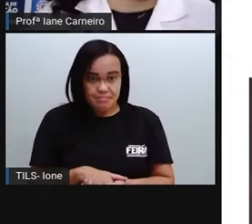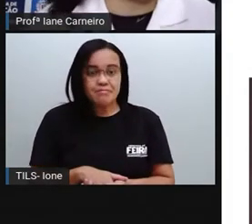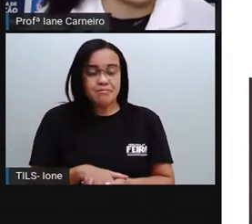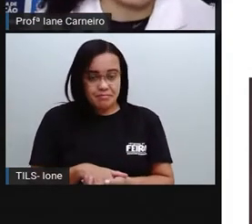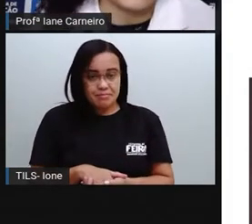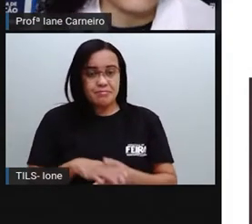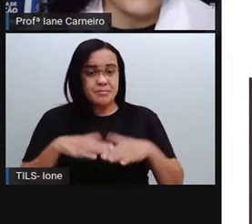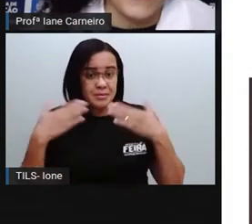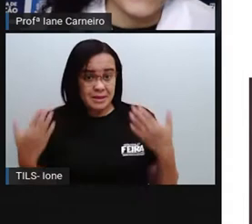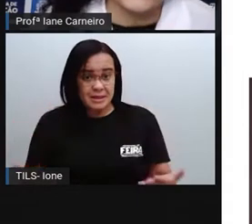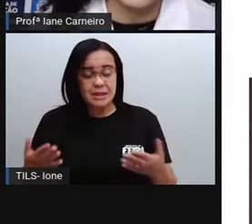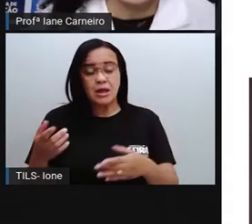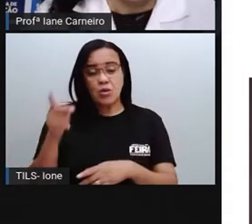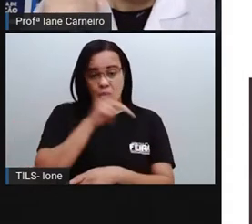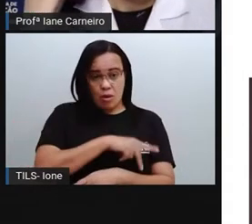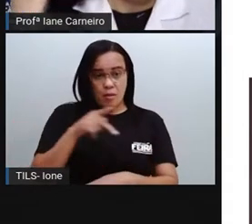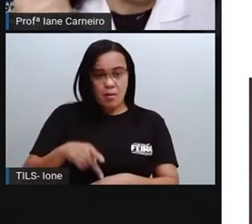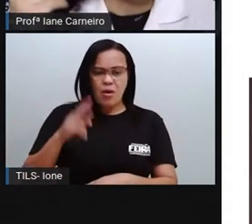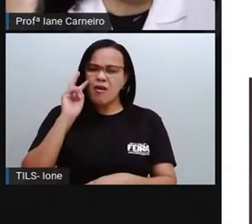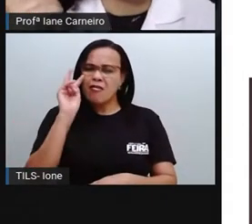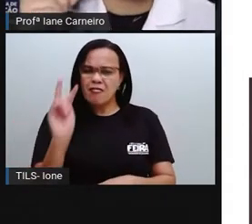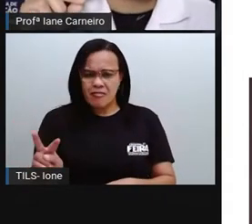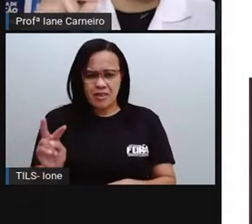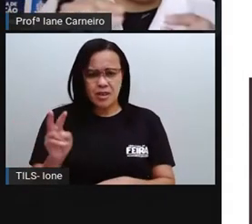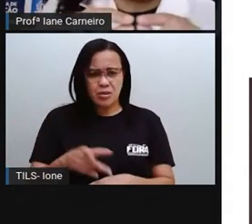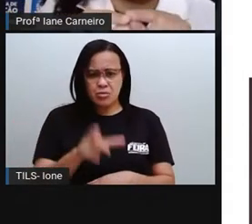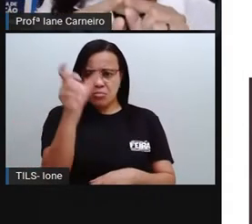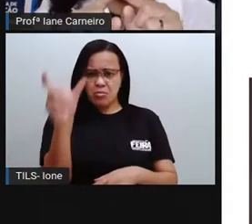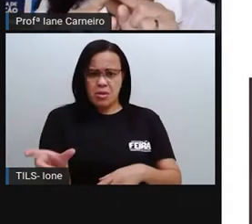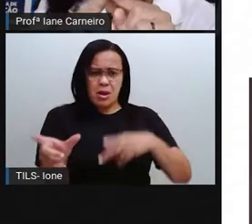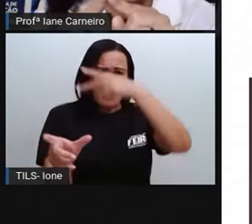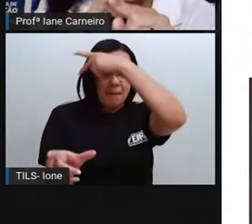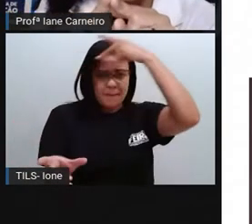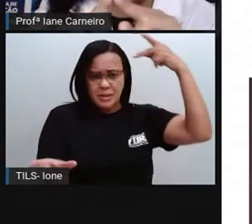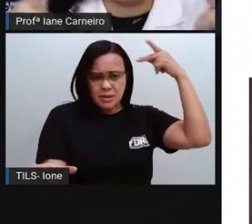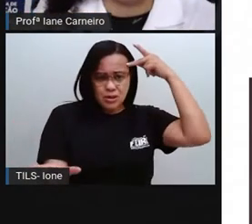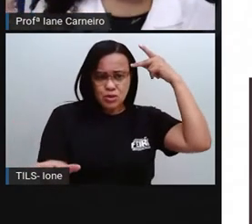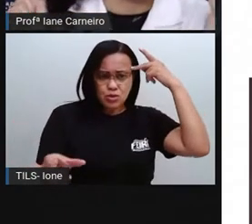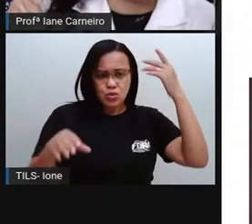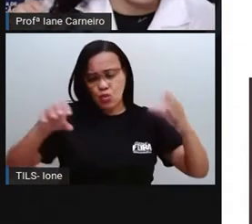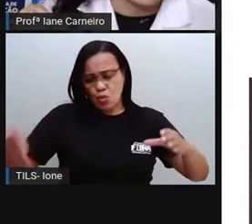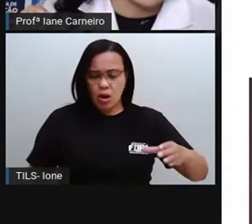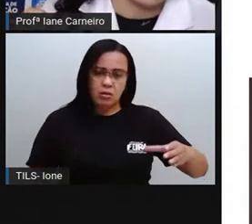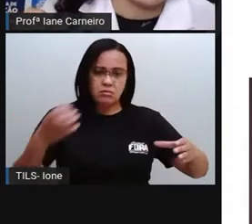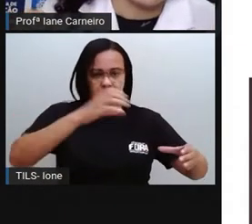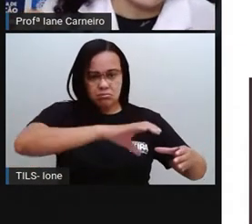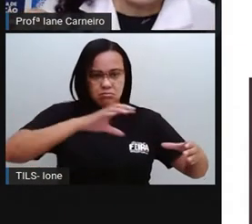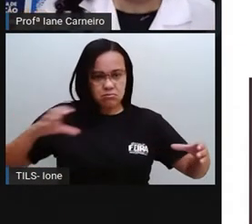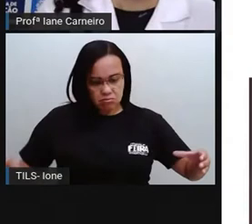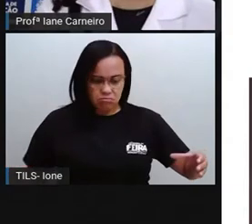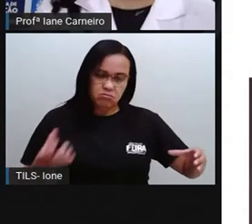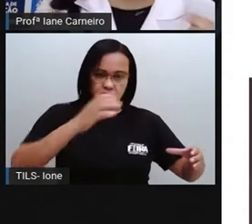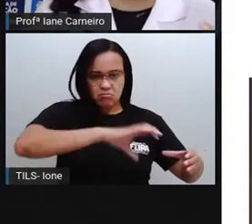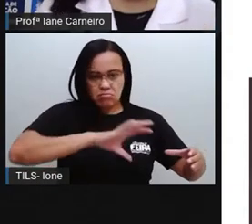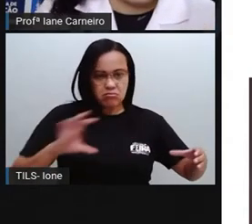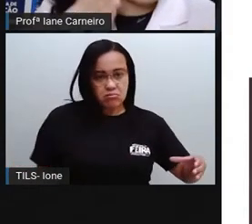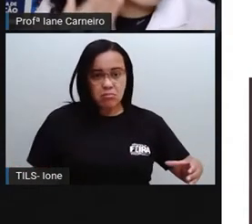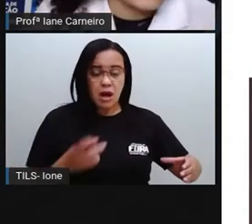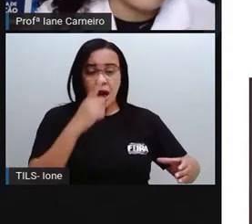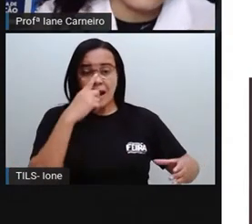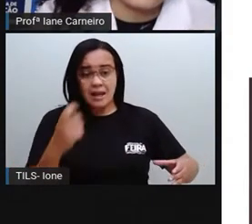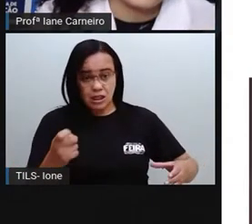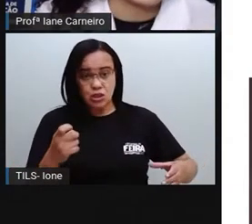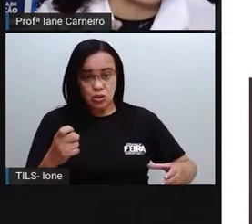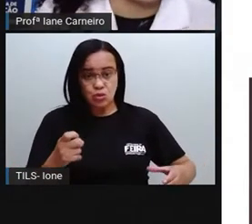que ele encontrava na beira da praia, e a pessoa encontrou o tubinho do cotonete, e aí o